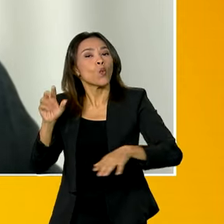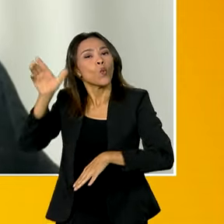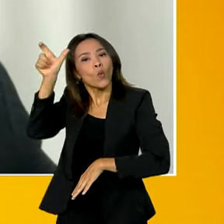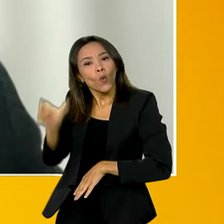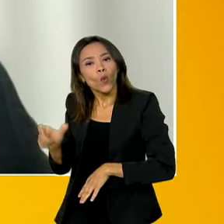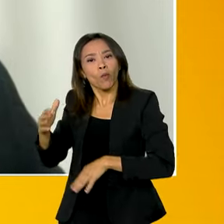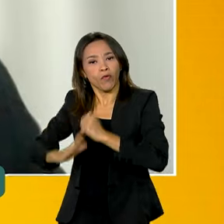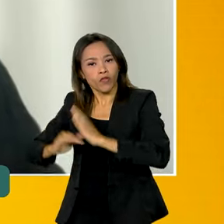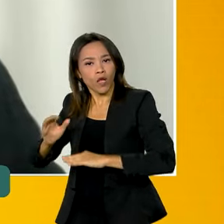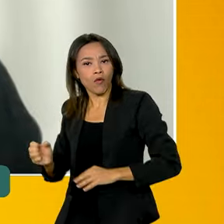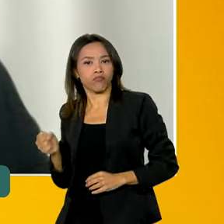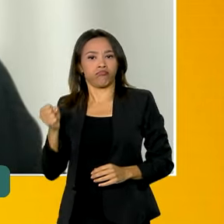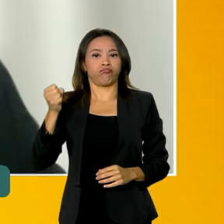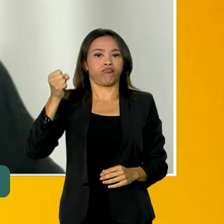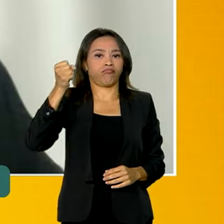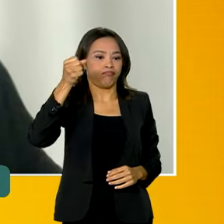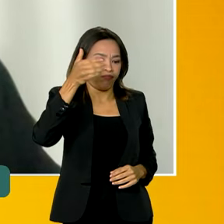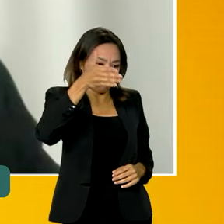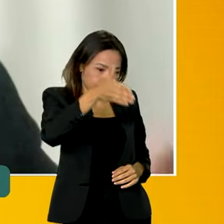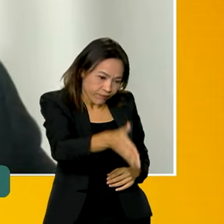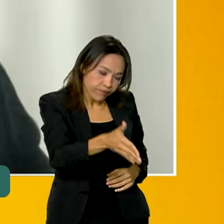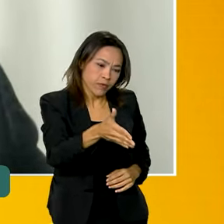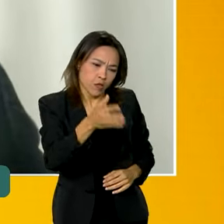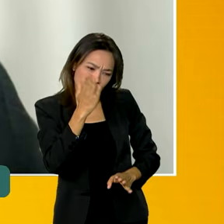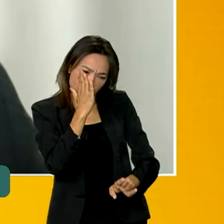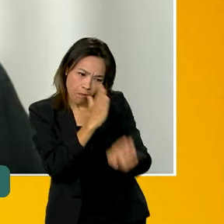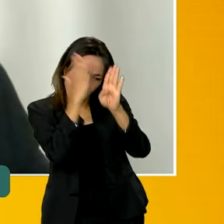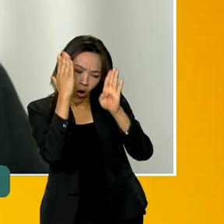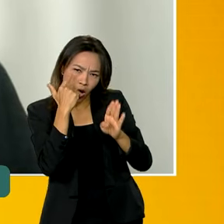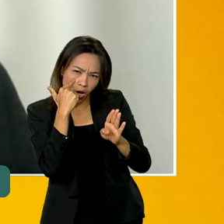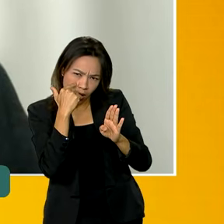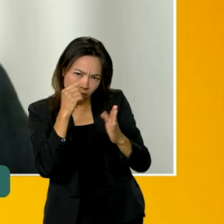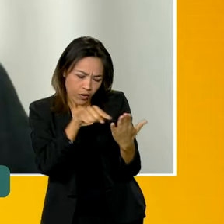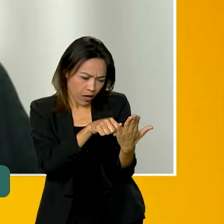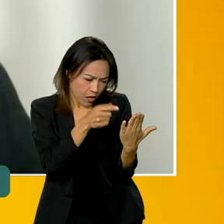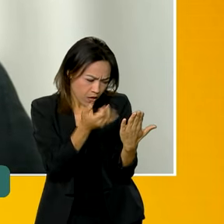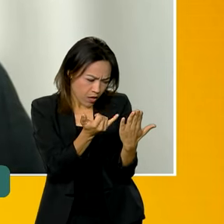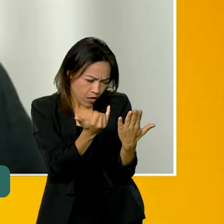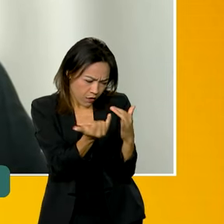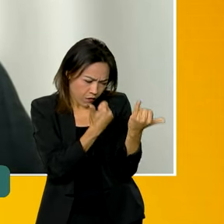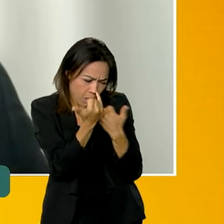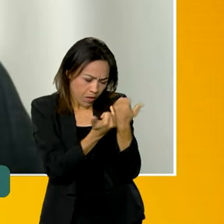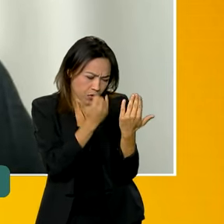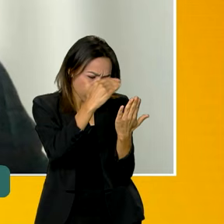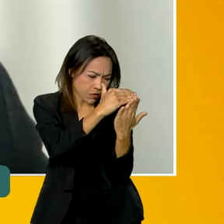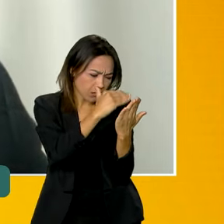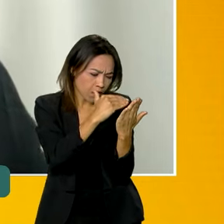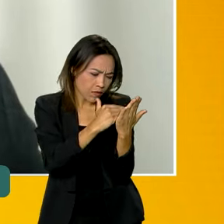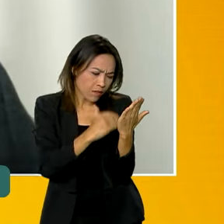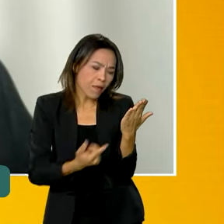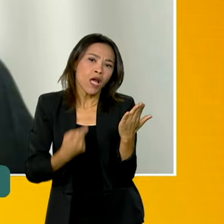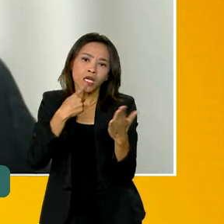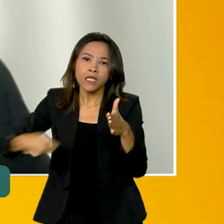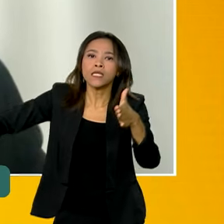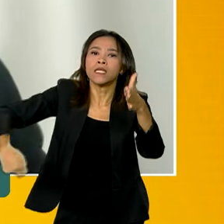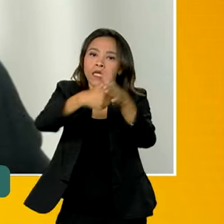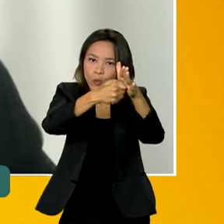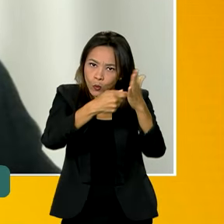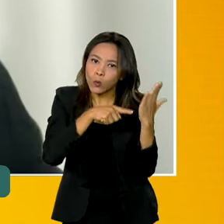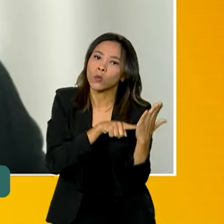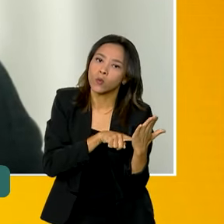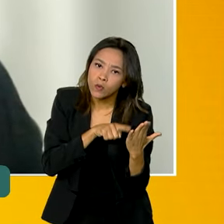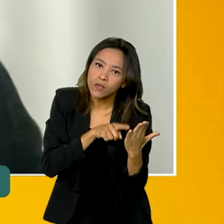até os locais que, com base em dados e evidências e nos quais se incluem também denúncias, onde há